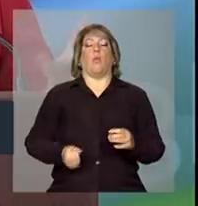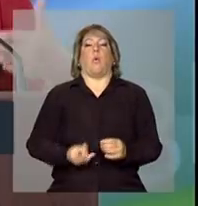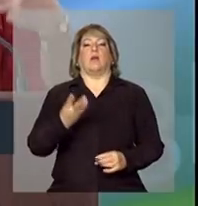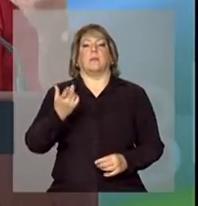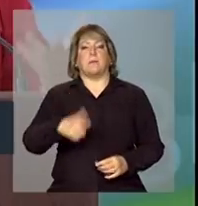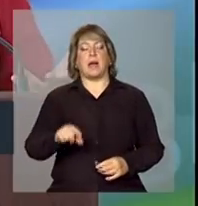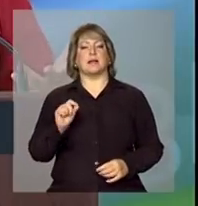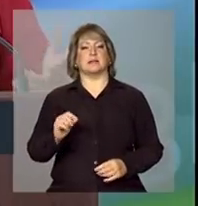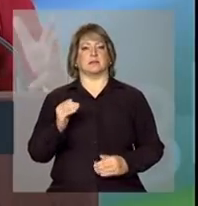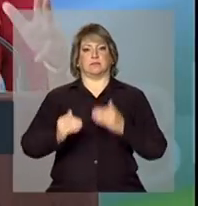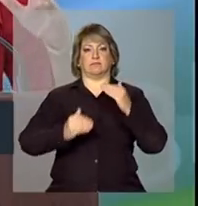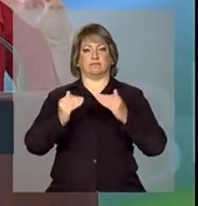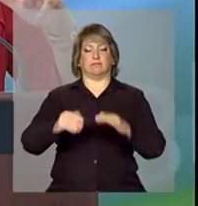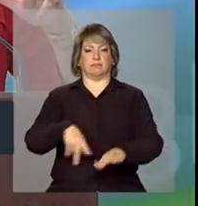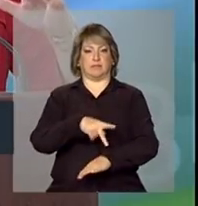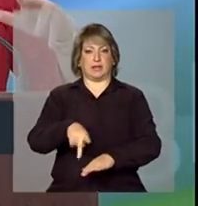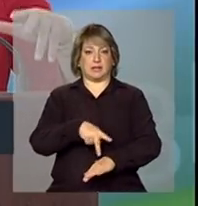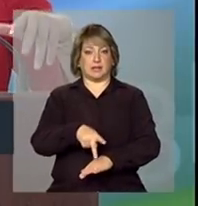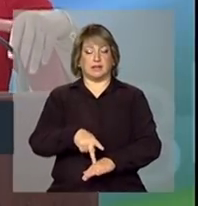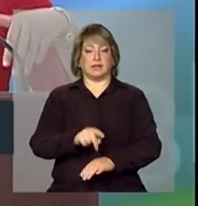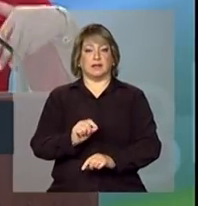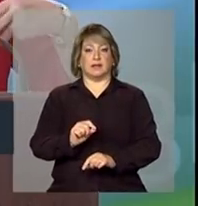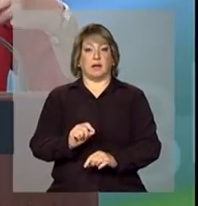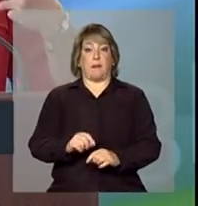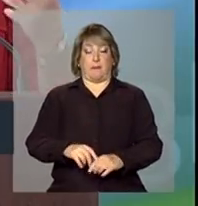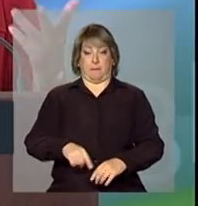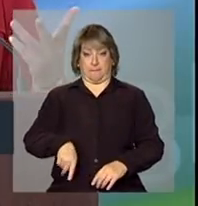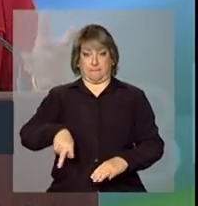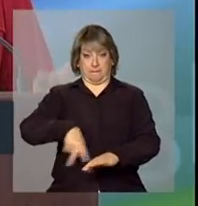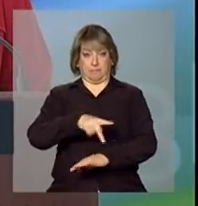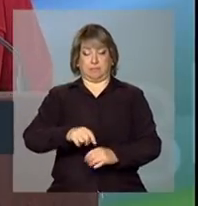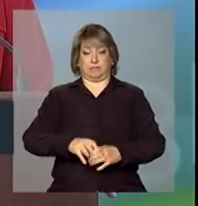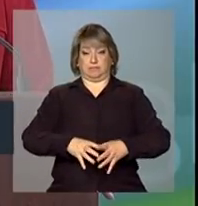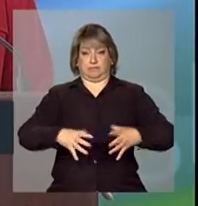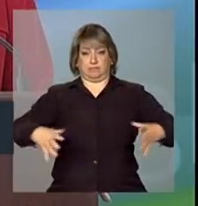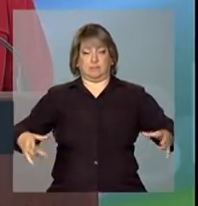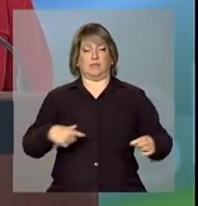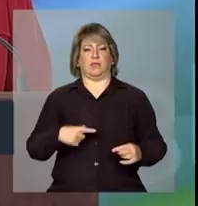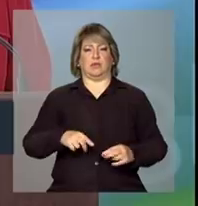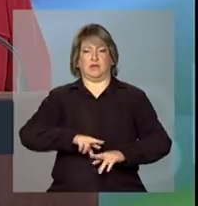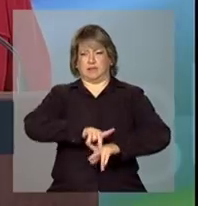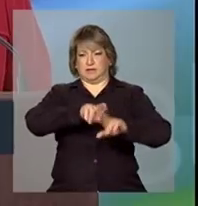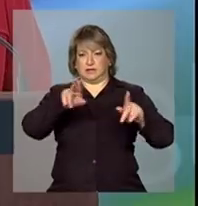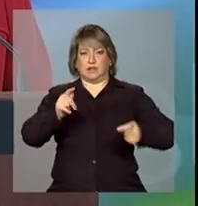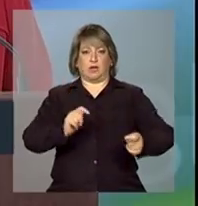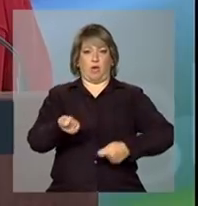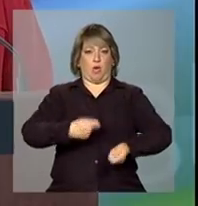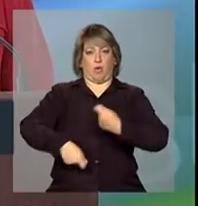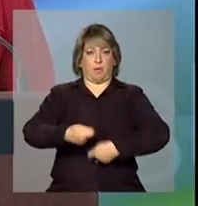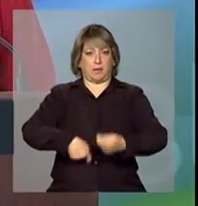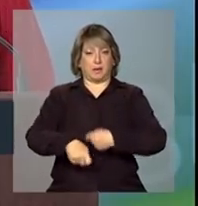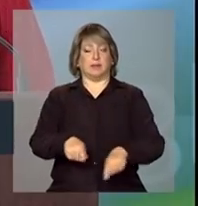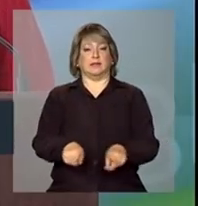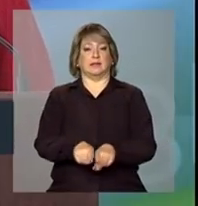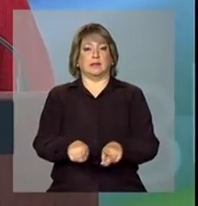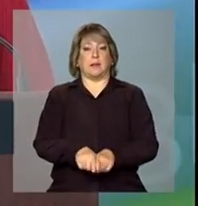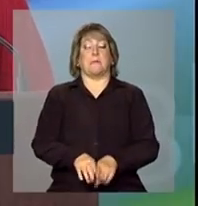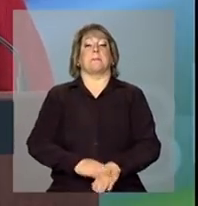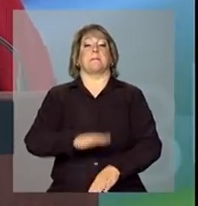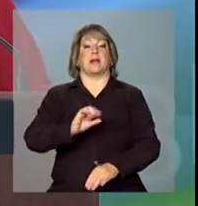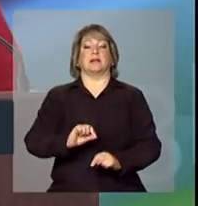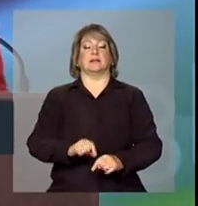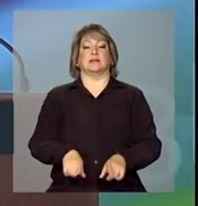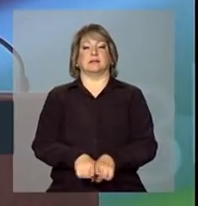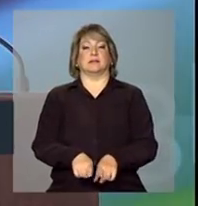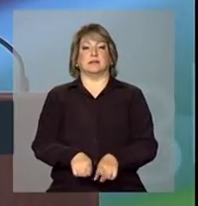desenvolve um país, quanto mais cresce a sua complexidade econômica e quanto mais